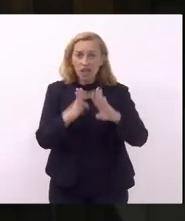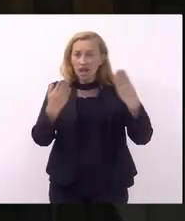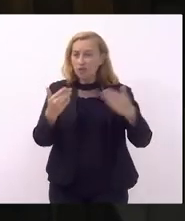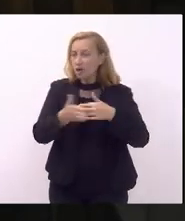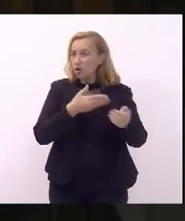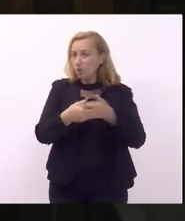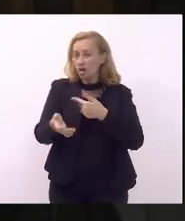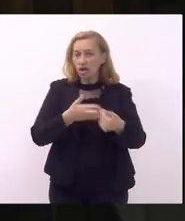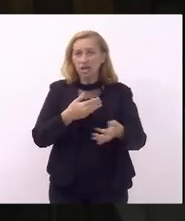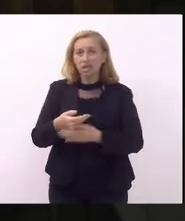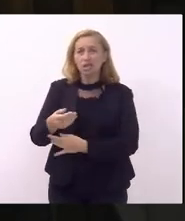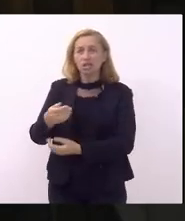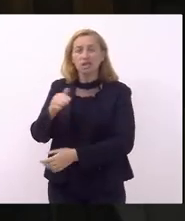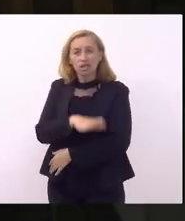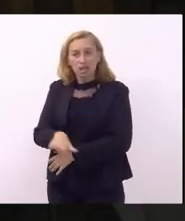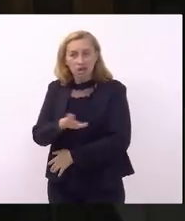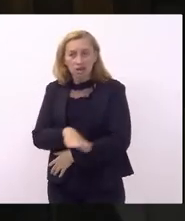criança